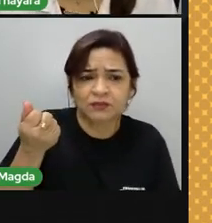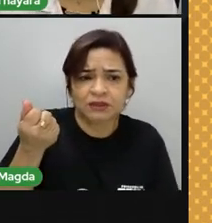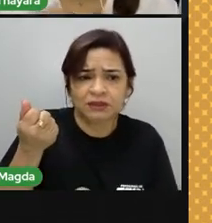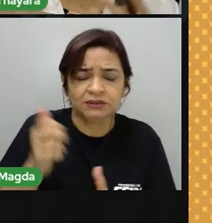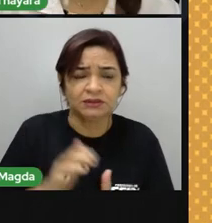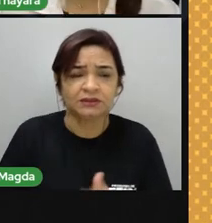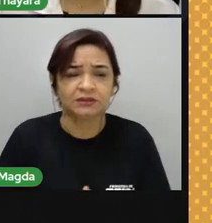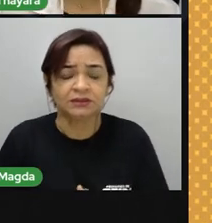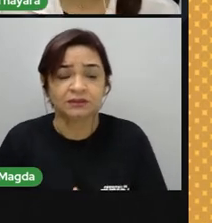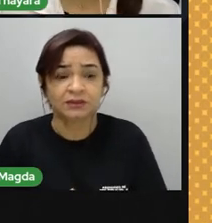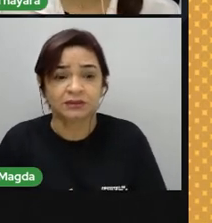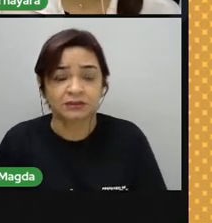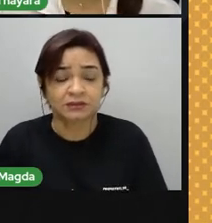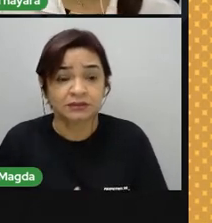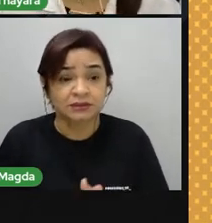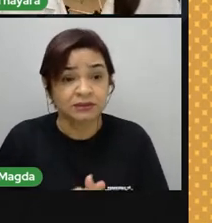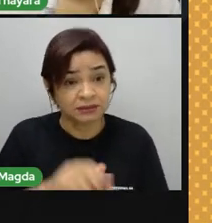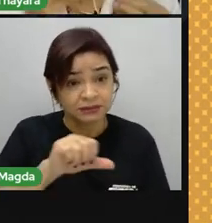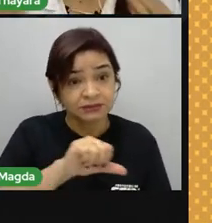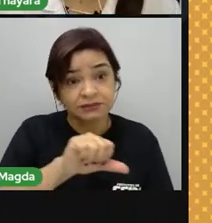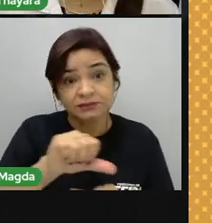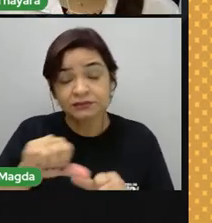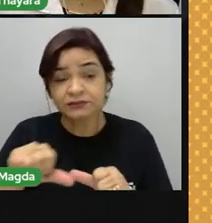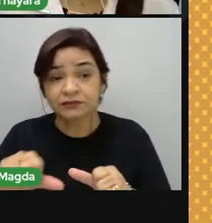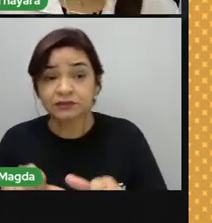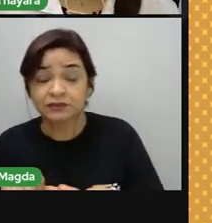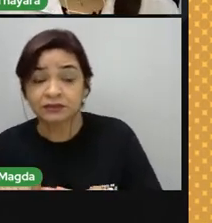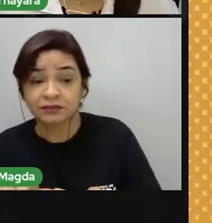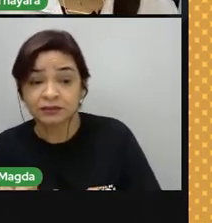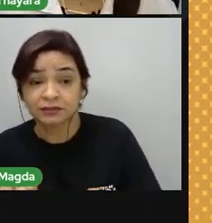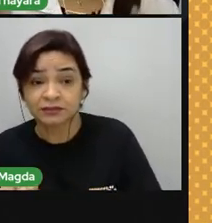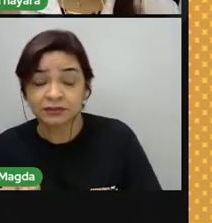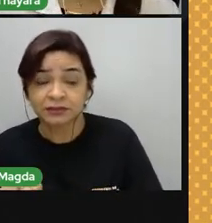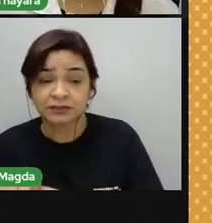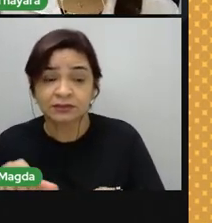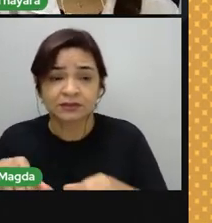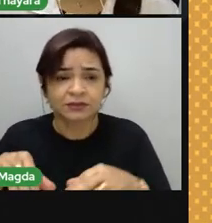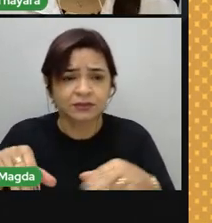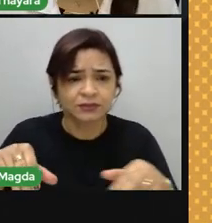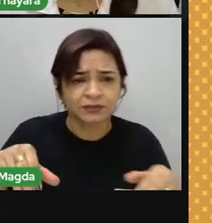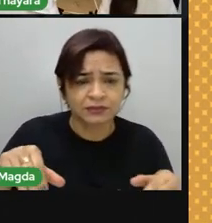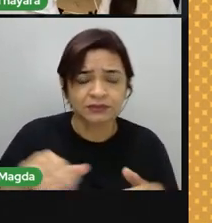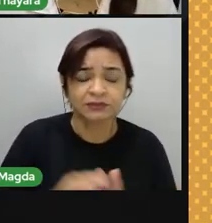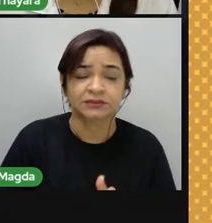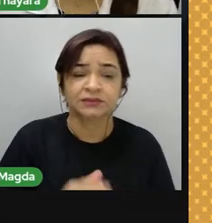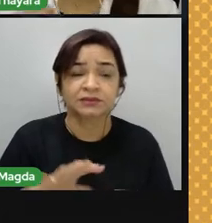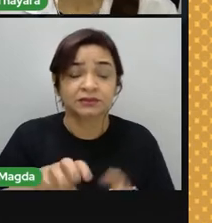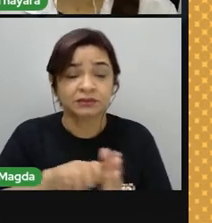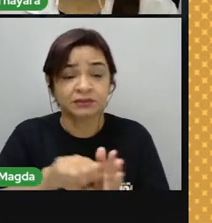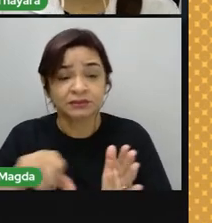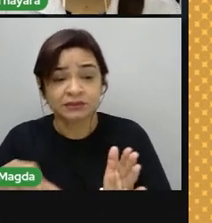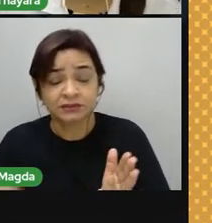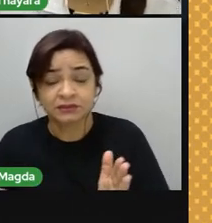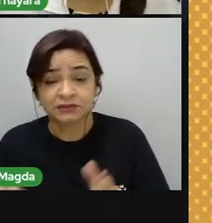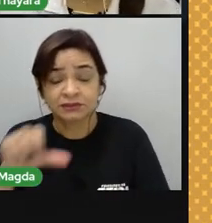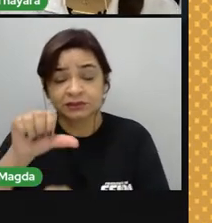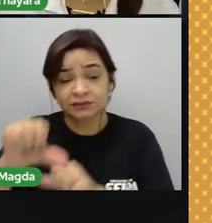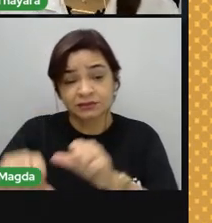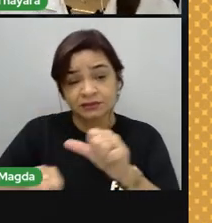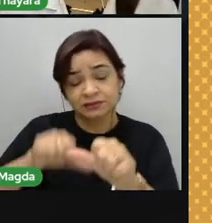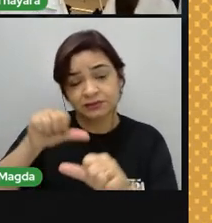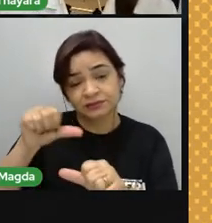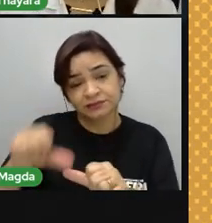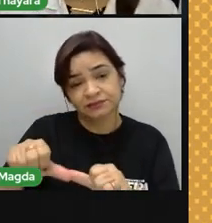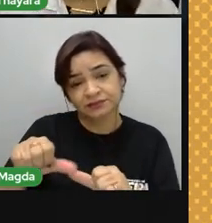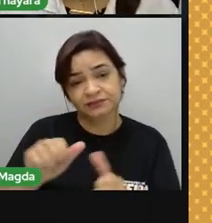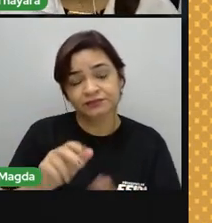elas acabam mudando a composição, mudam os minerais que estão presentes dali. Então, isso é o que caracteriza essa transformação das rochas